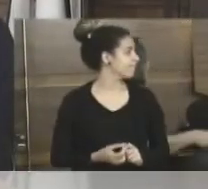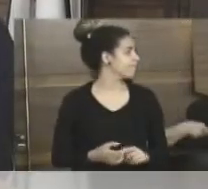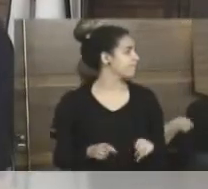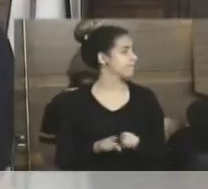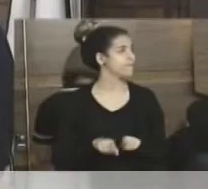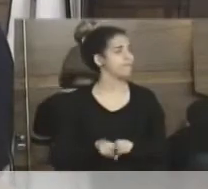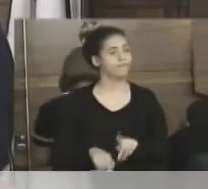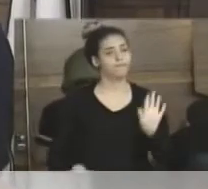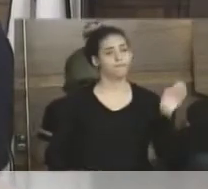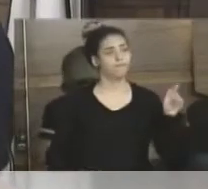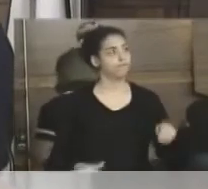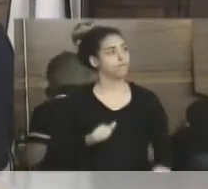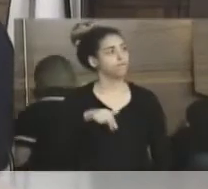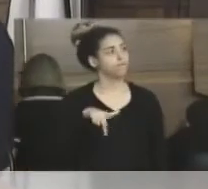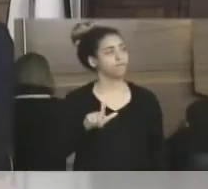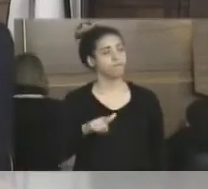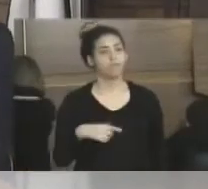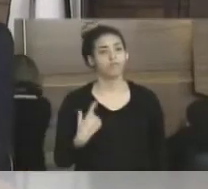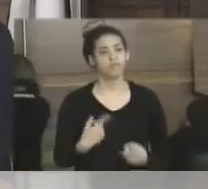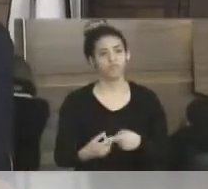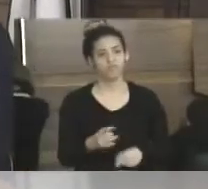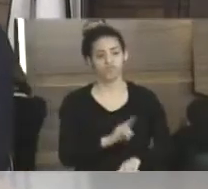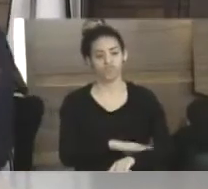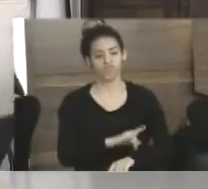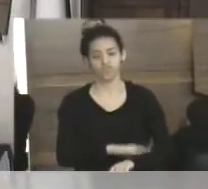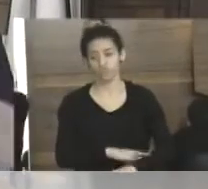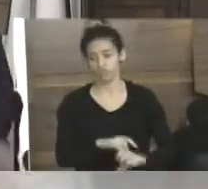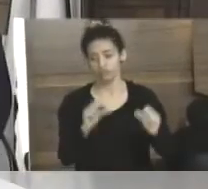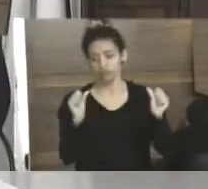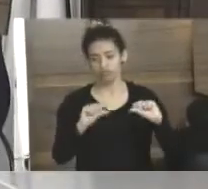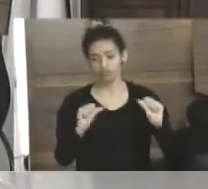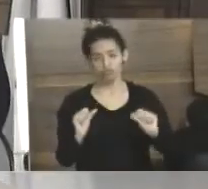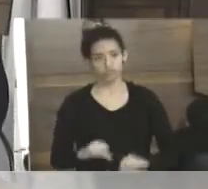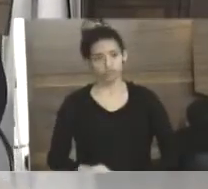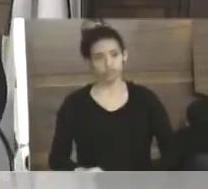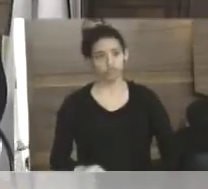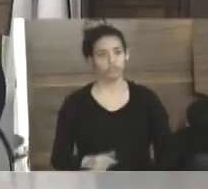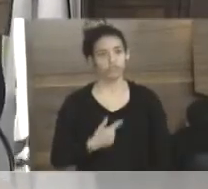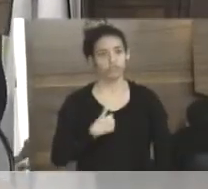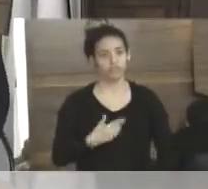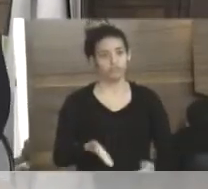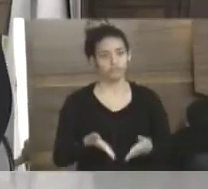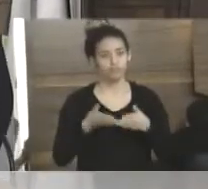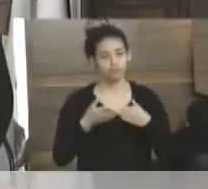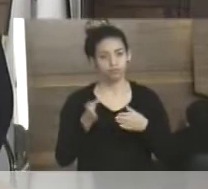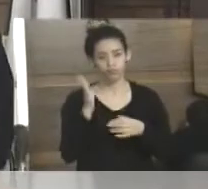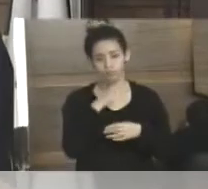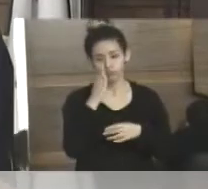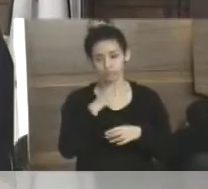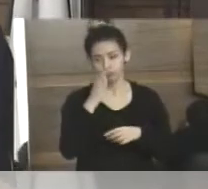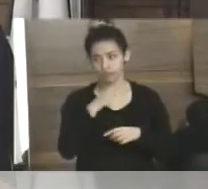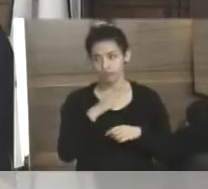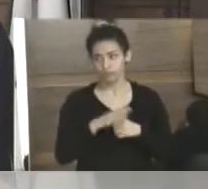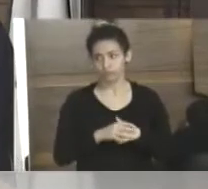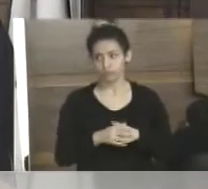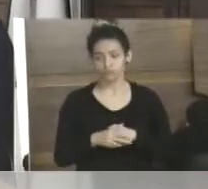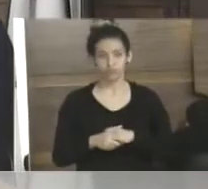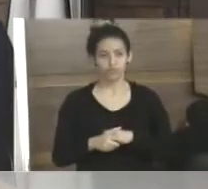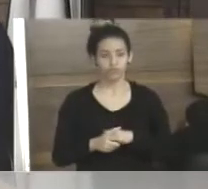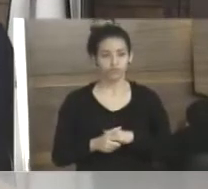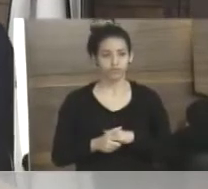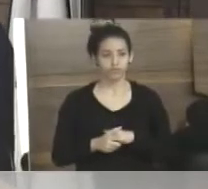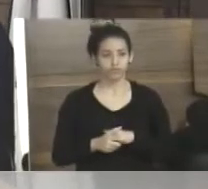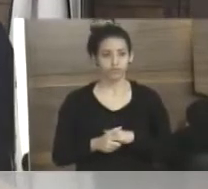Também da Praia do Anil. O banheiro está numa situação calamitosa e eu peço urgentemente a reforma dele.